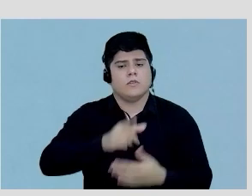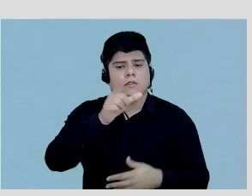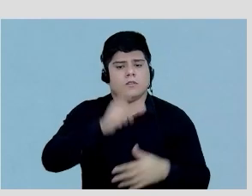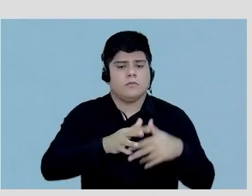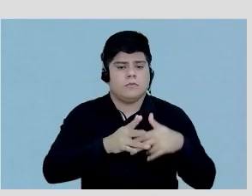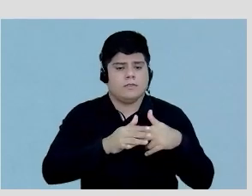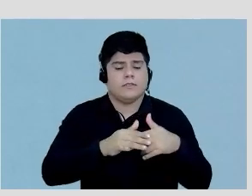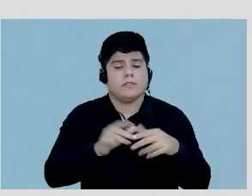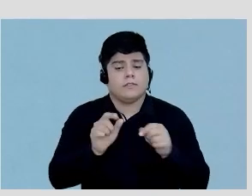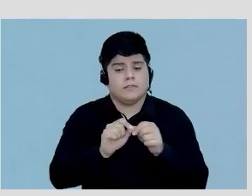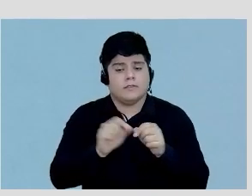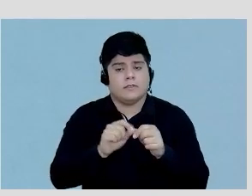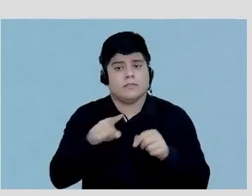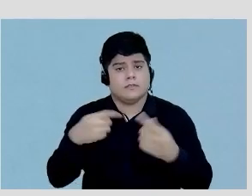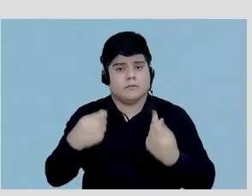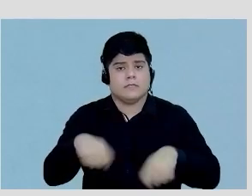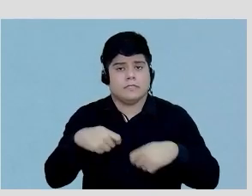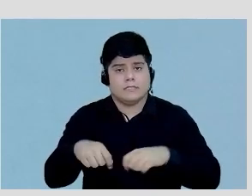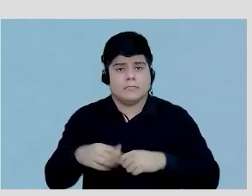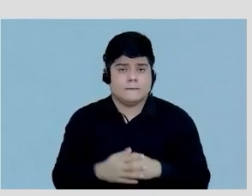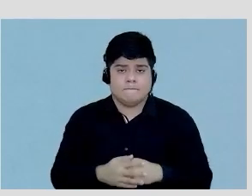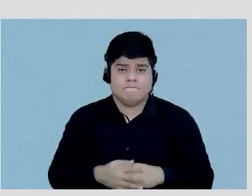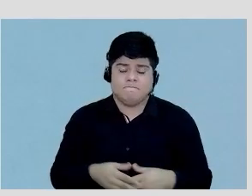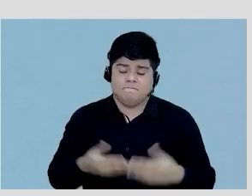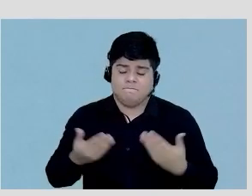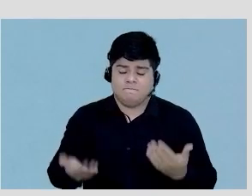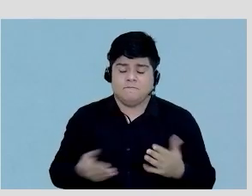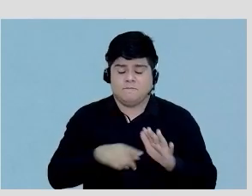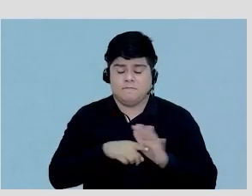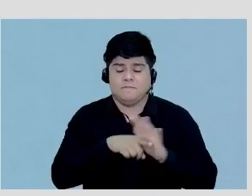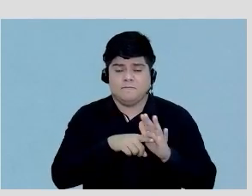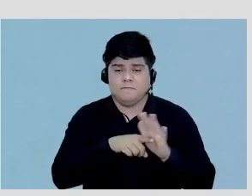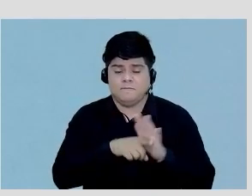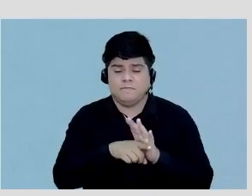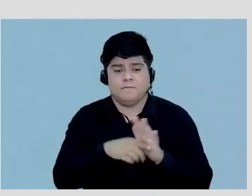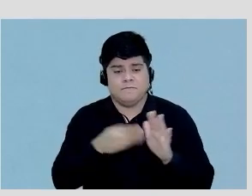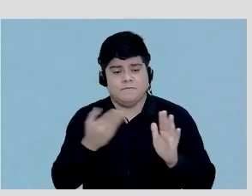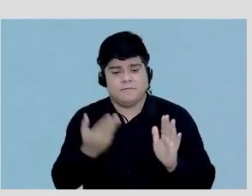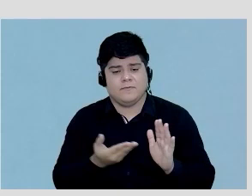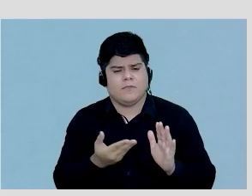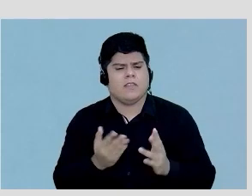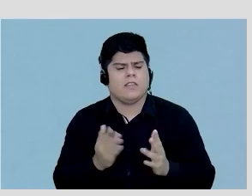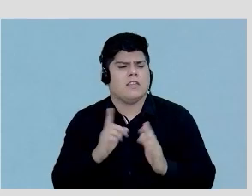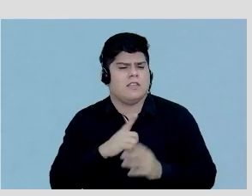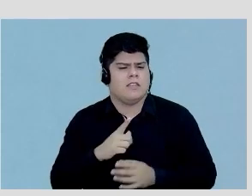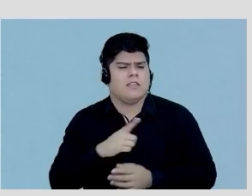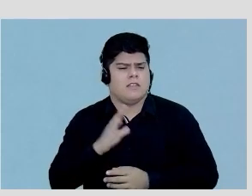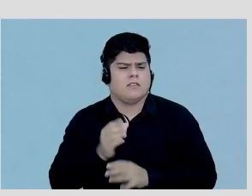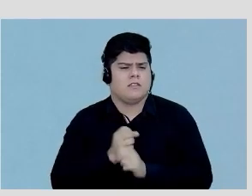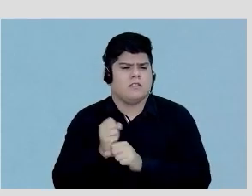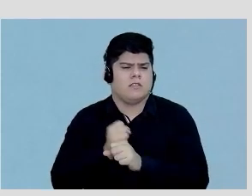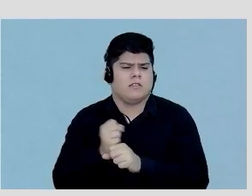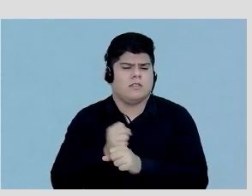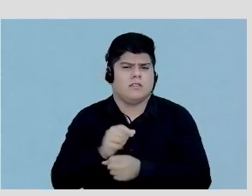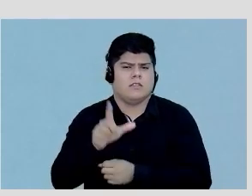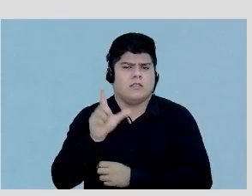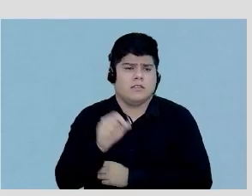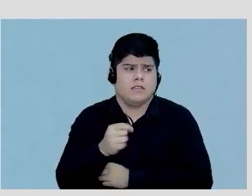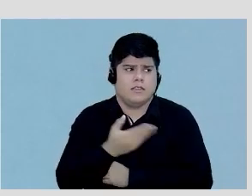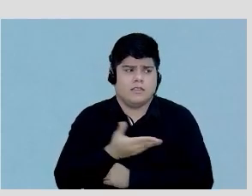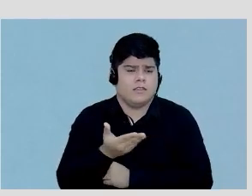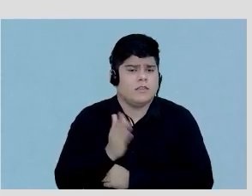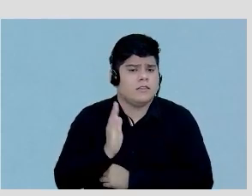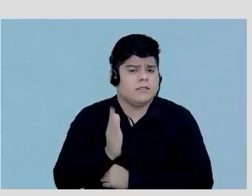e a gente tem que fazer aquilo que precisa então esse exame já teve uma década que esse exame estava aí